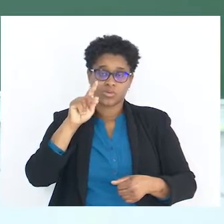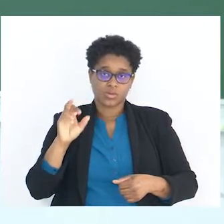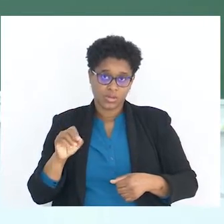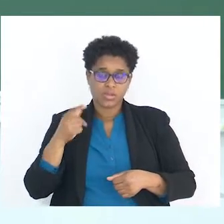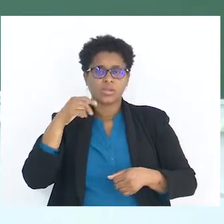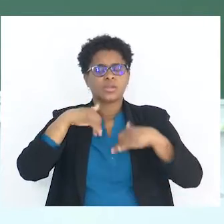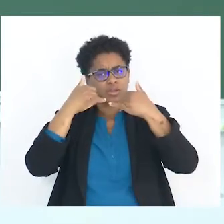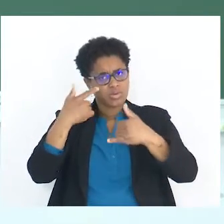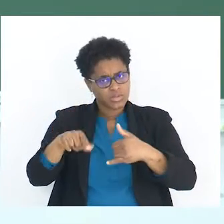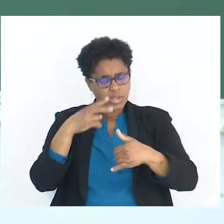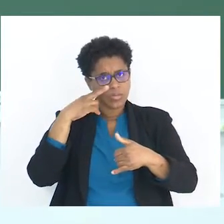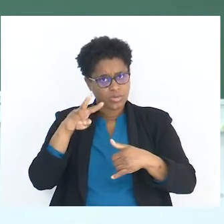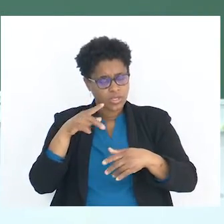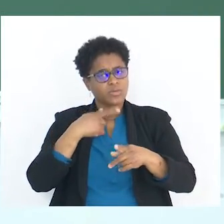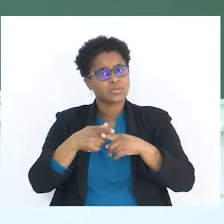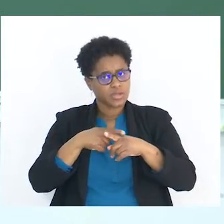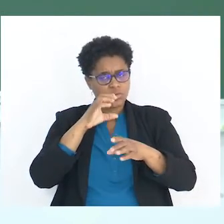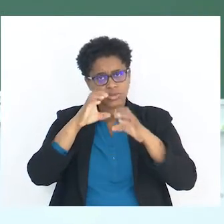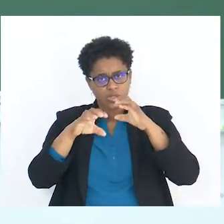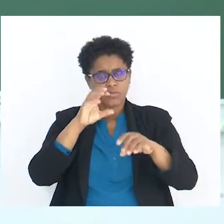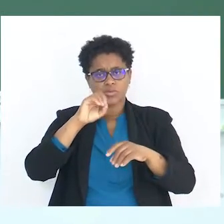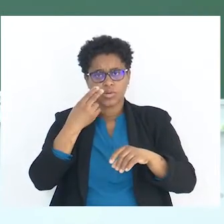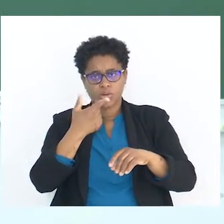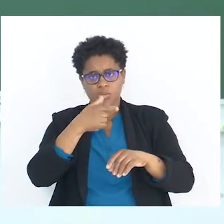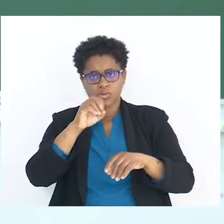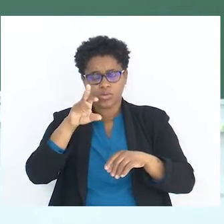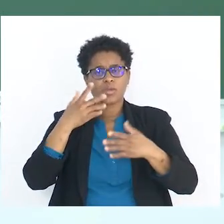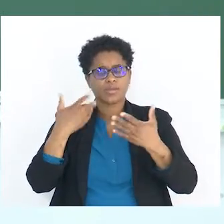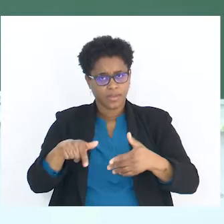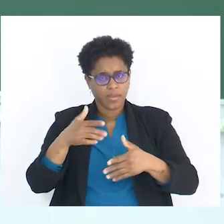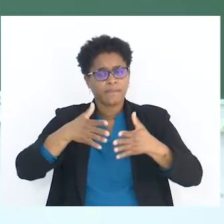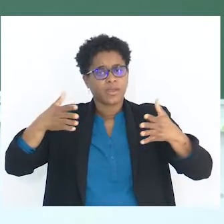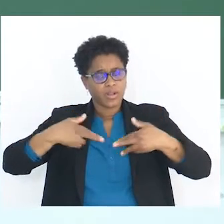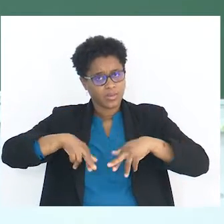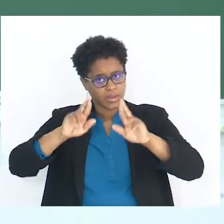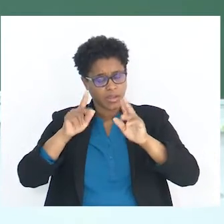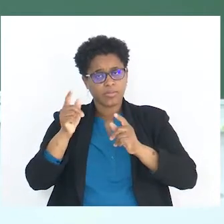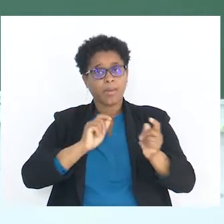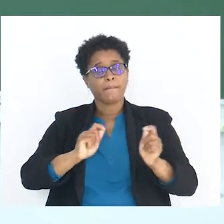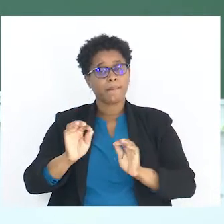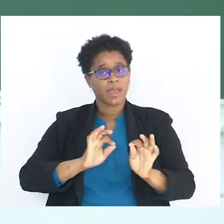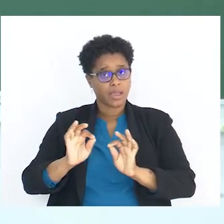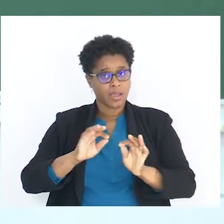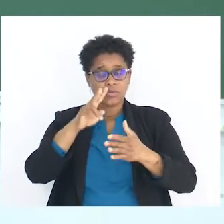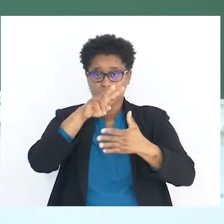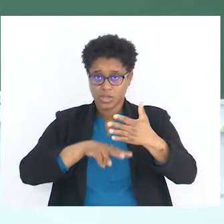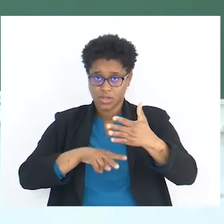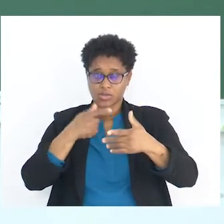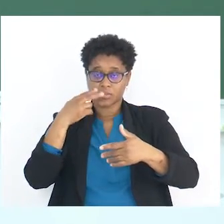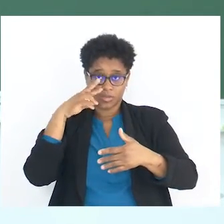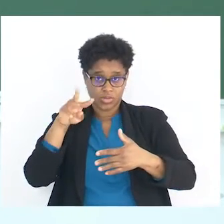a intenção comunicativa do autor. Há maior liberdade para organizares o texto. Por isso é que,